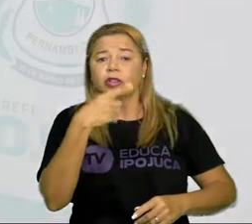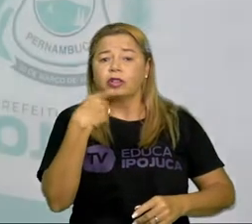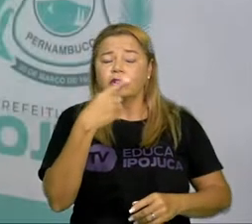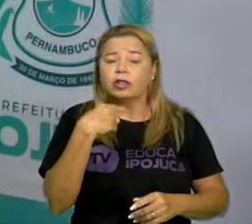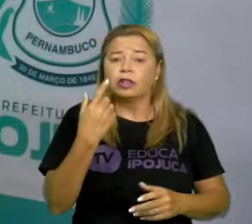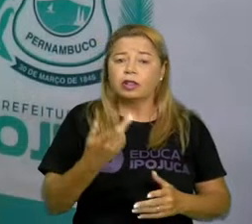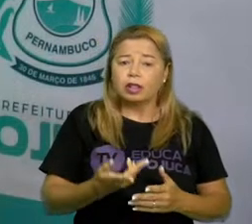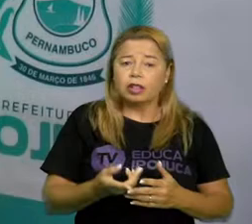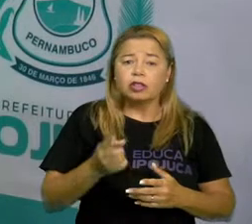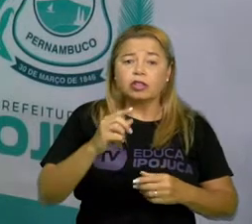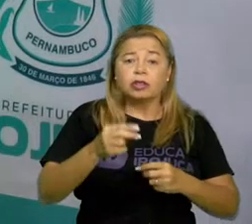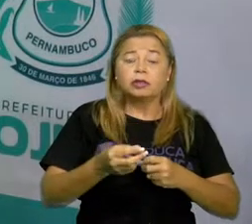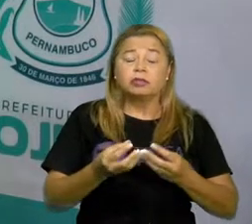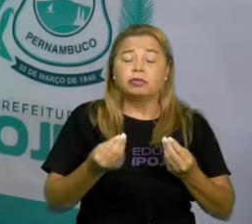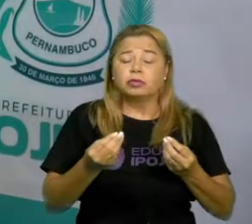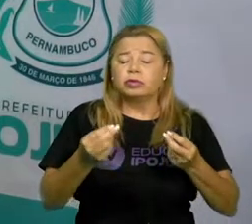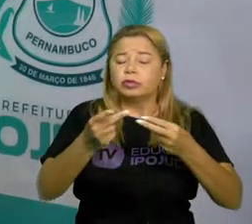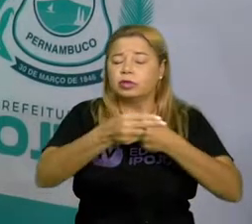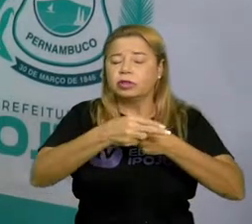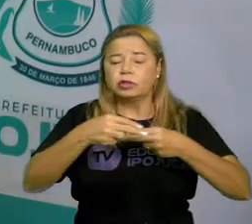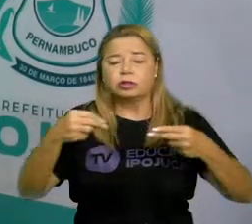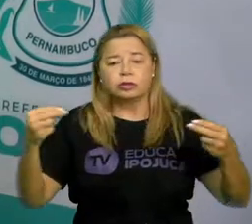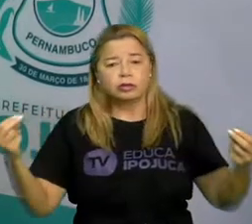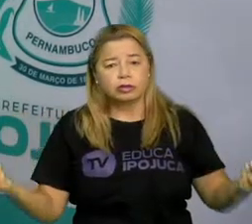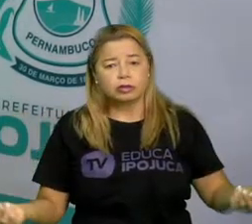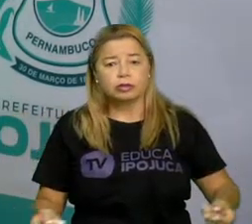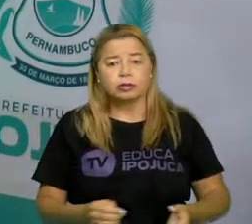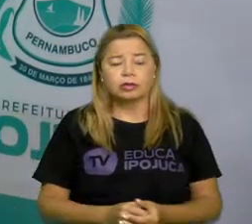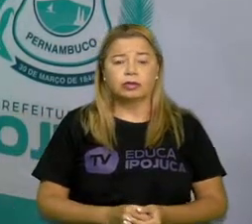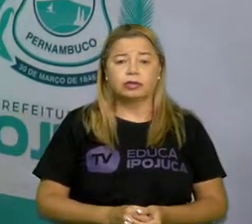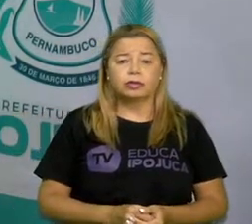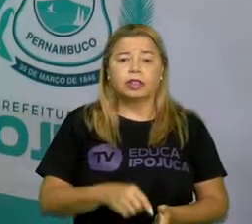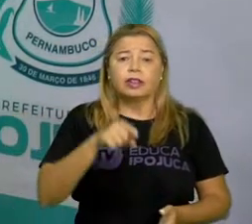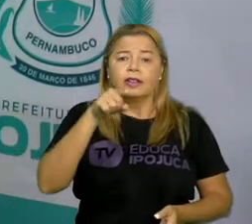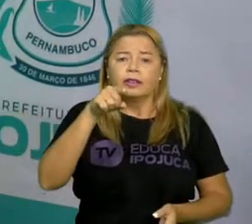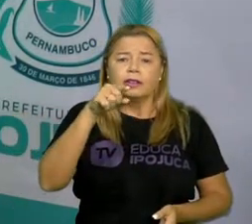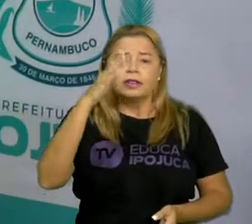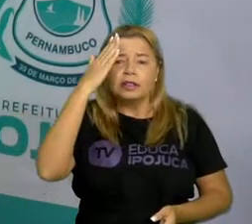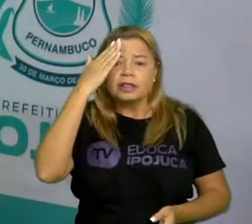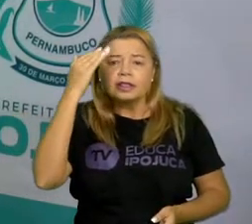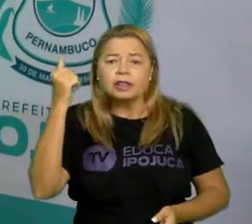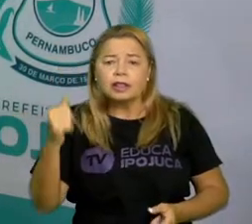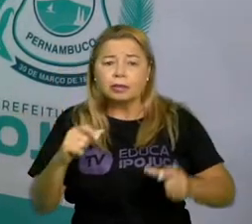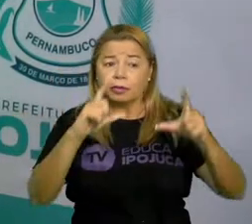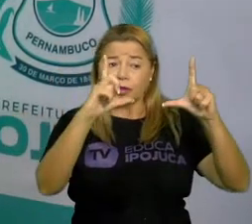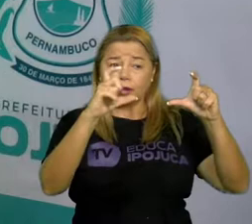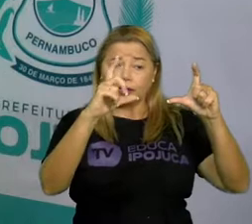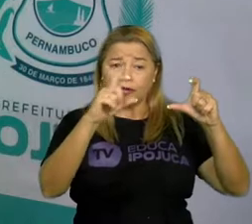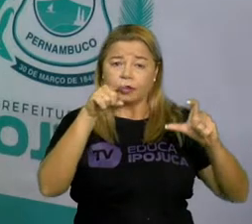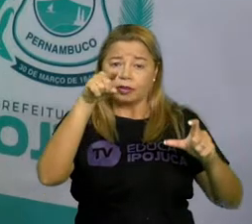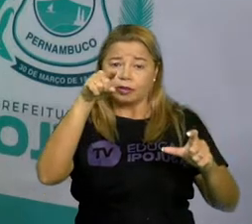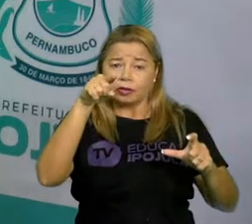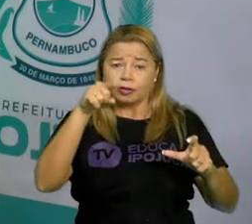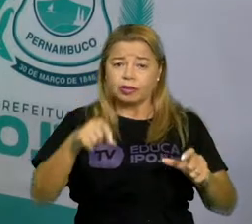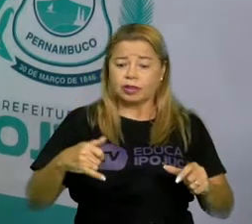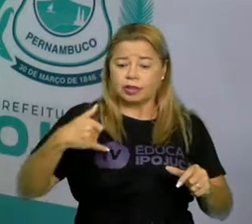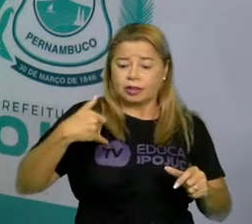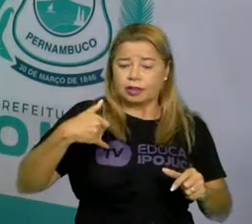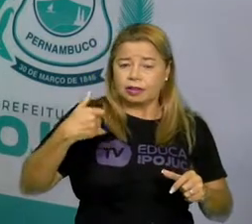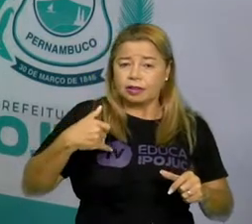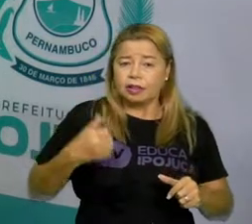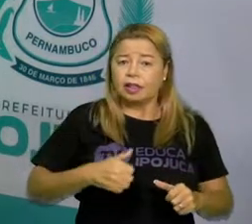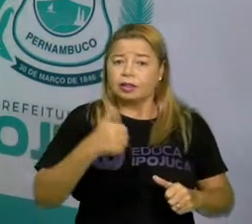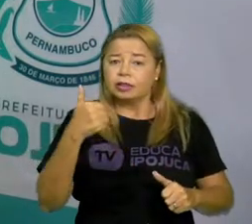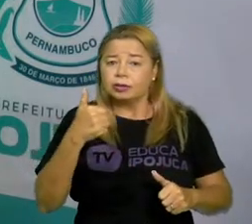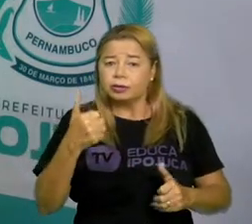Ou seja, sabe aquela foto que vocês têm quando era pequeno? Aquela é uma fonte histórica, tá certo?